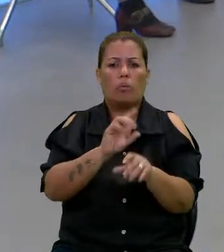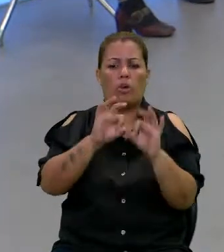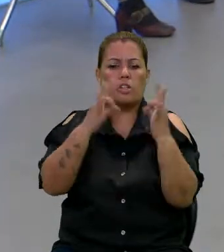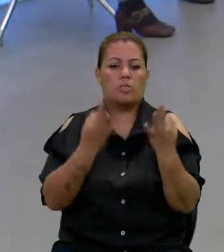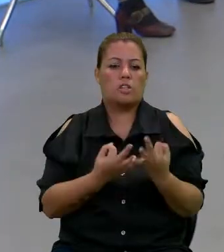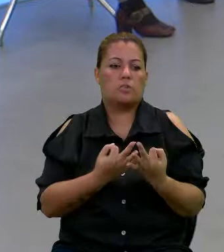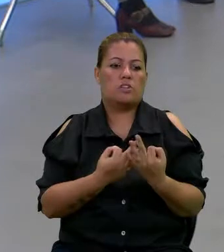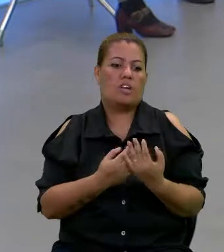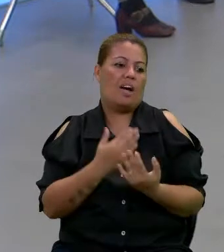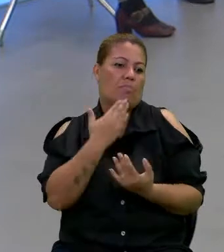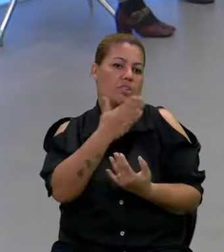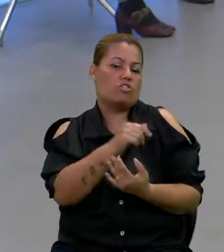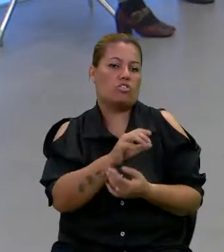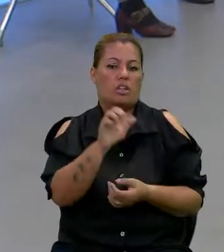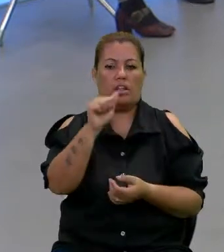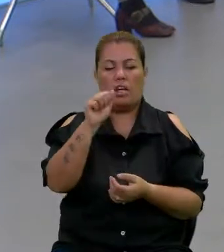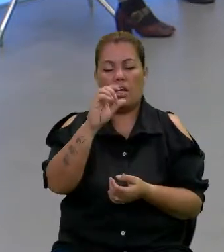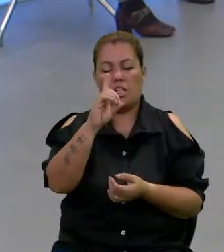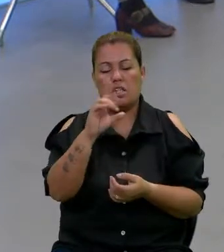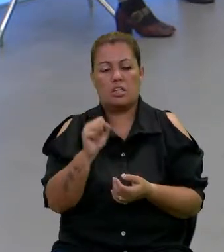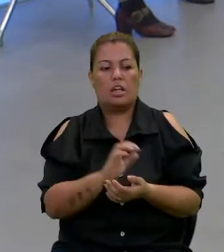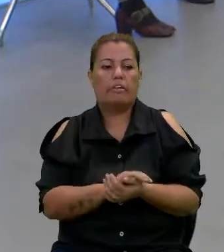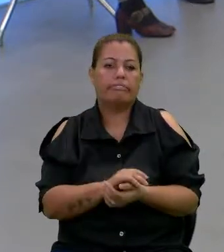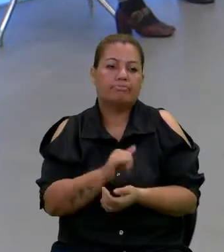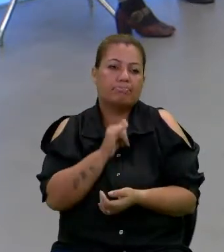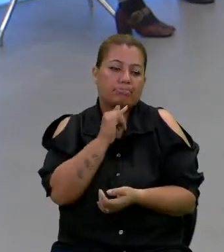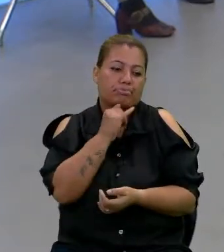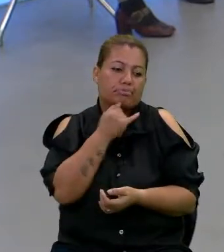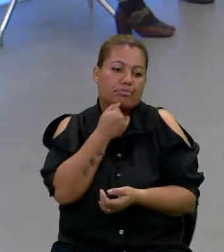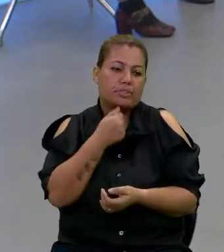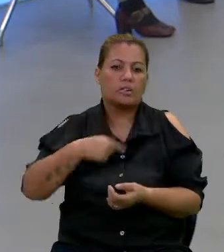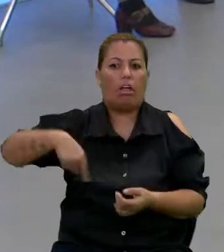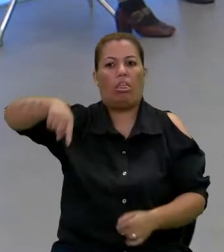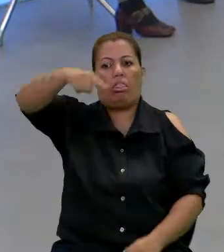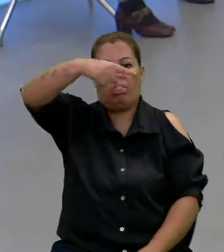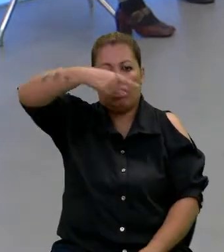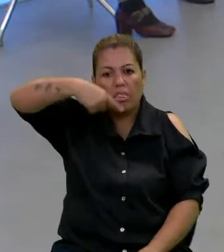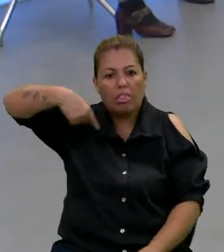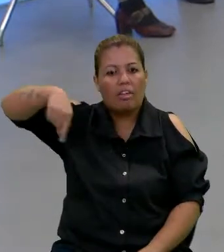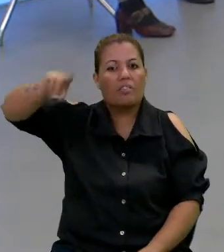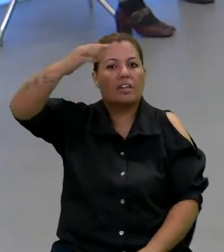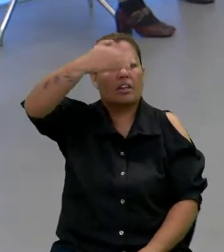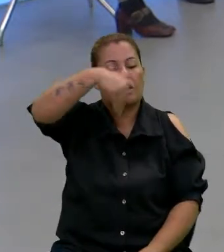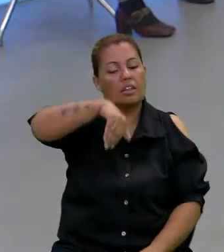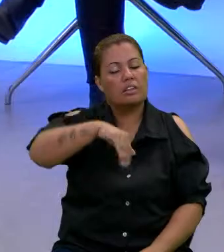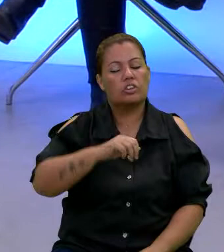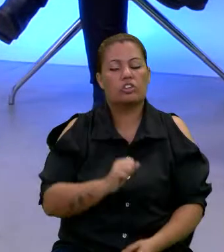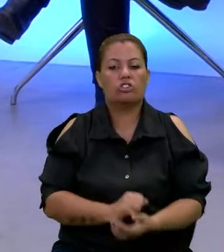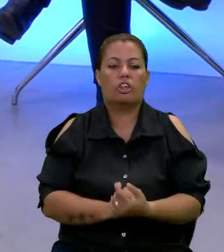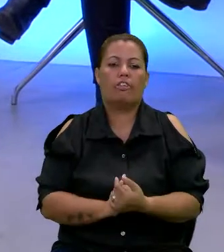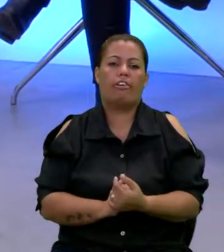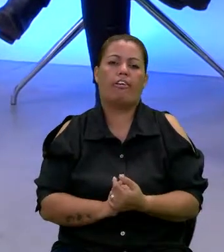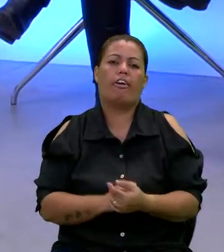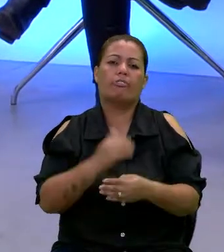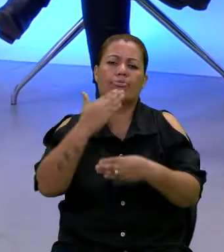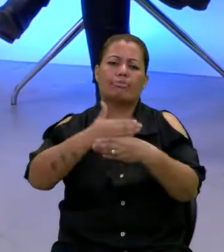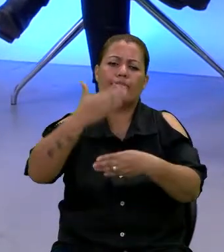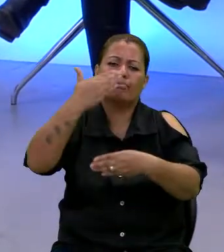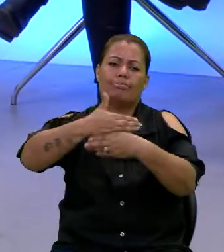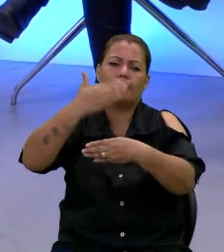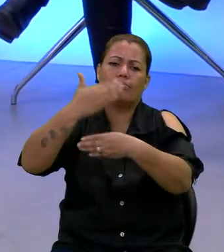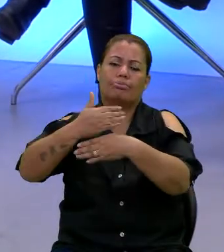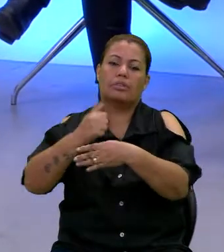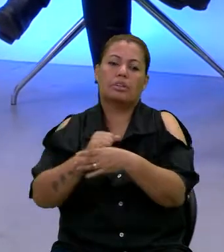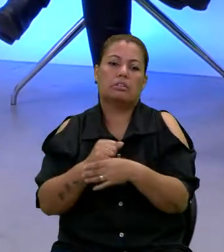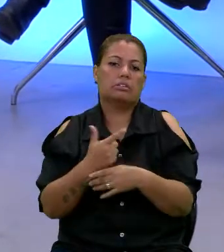na ACD e pedir para ser atendido. Ele, infelizmente, acaba dando uma volta muito grande até chegar. uma burocracia aí que está acontecendo. Que não